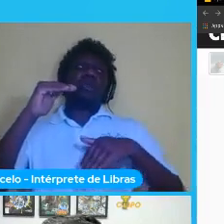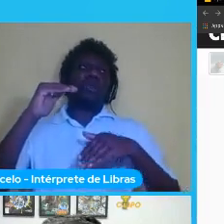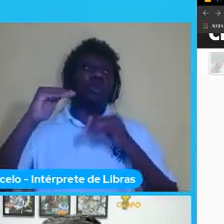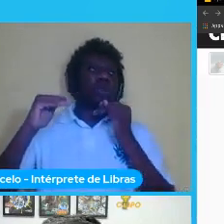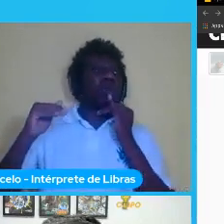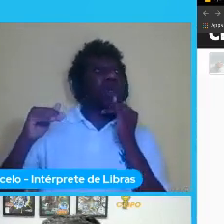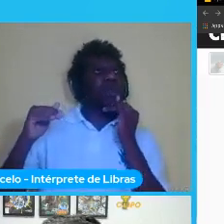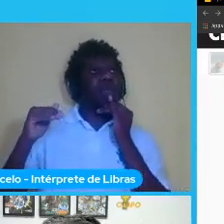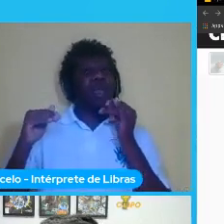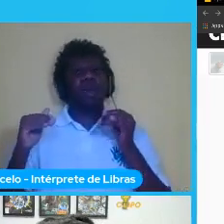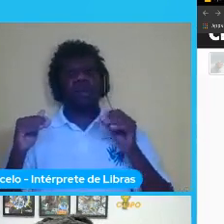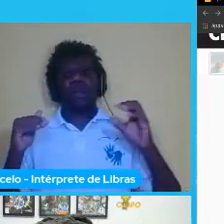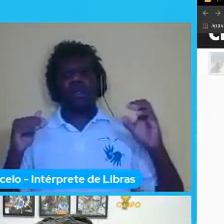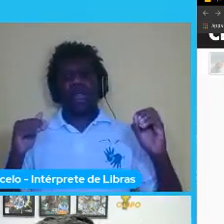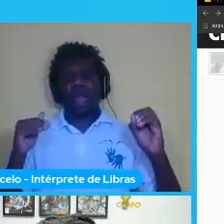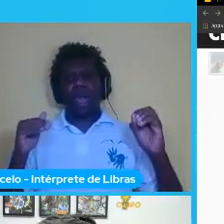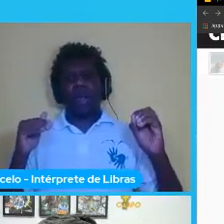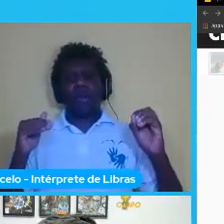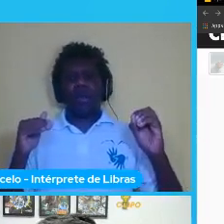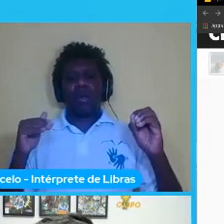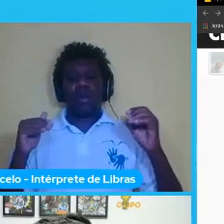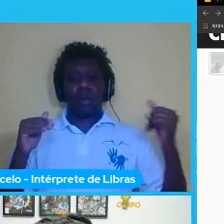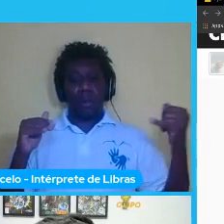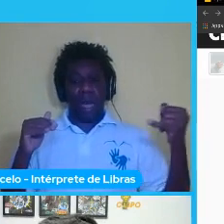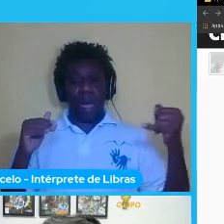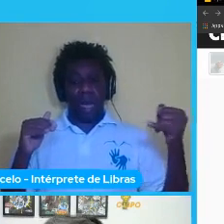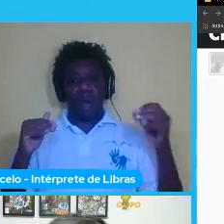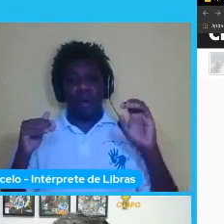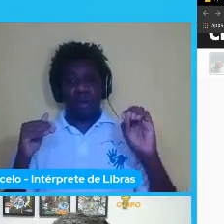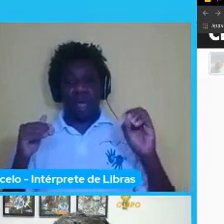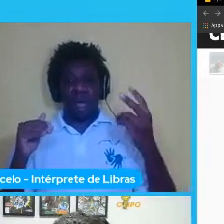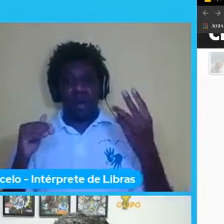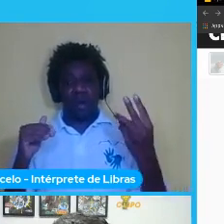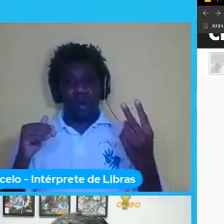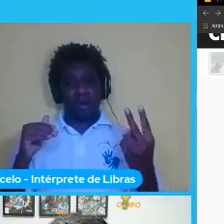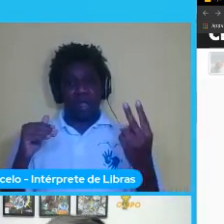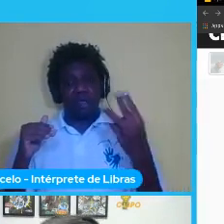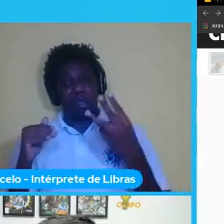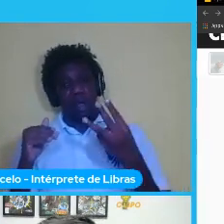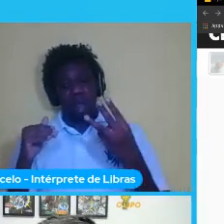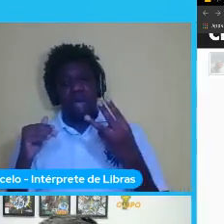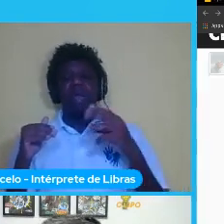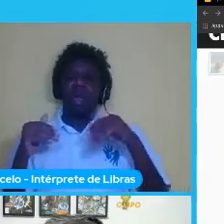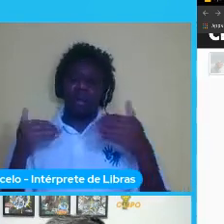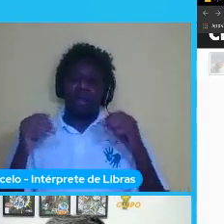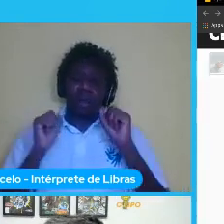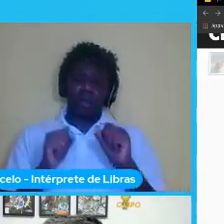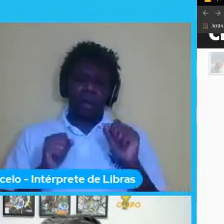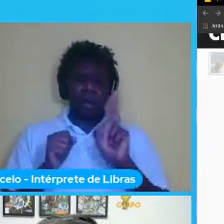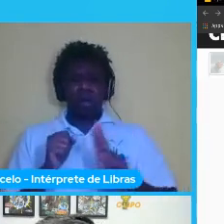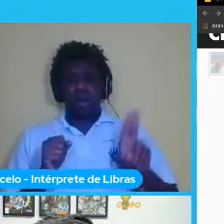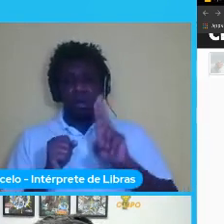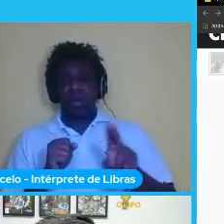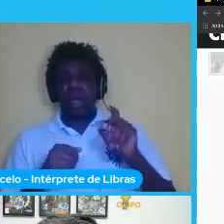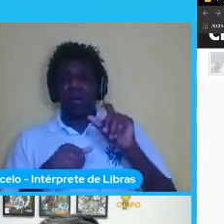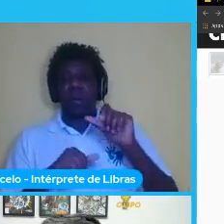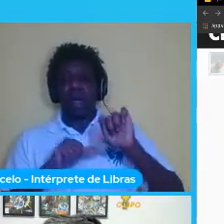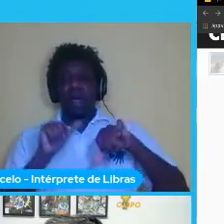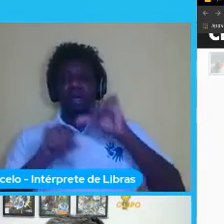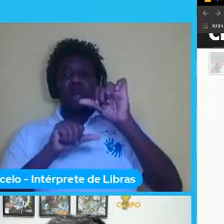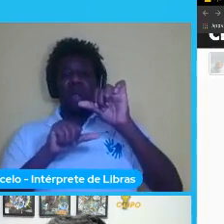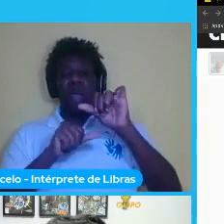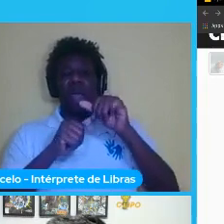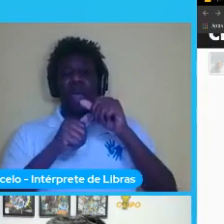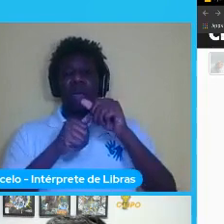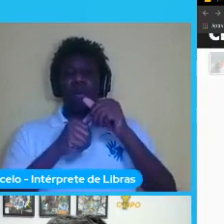está dando menos 0,23 dependendo da função de ativação que você utilize ele vai simplesmente trocar qualquer coisa negativa por